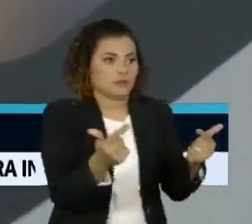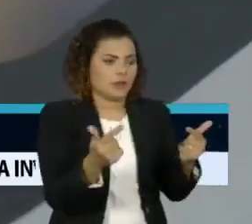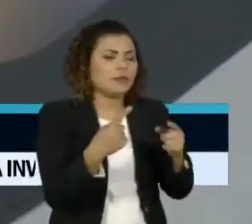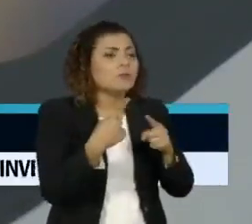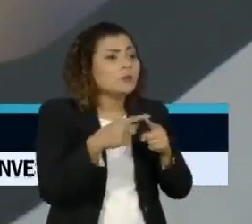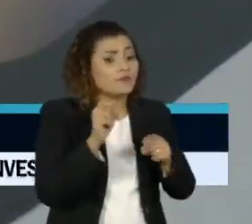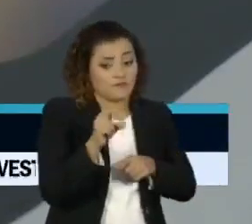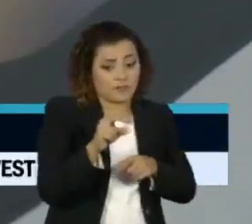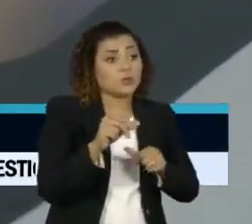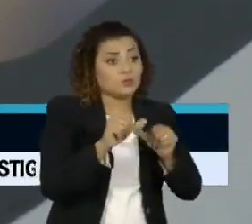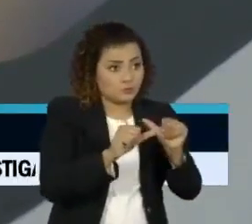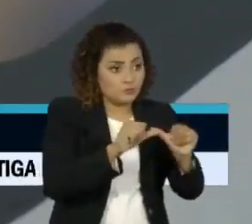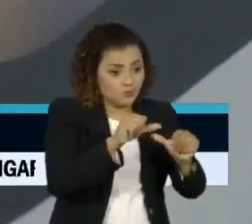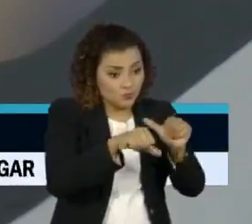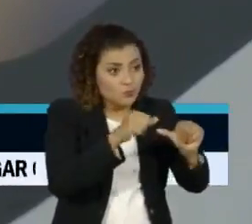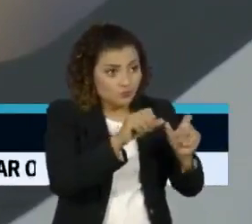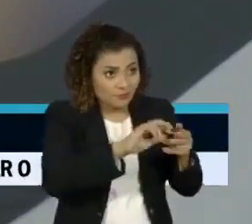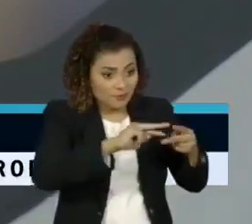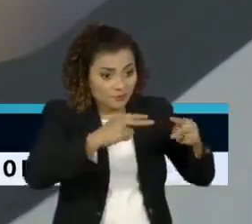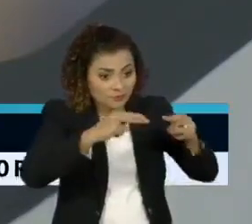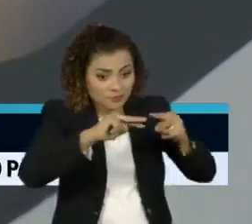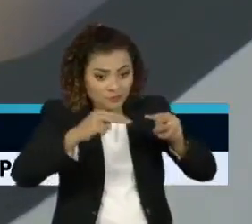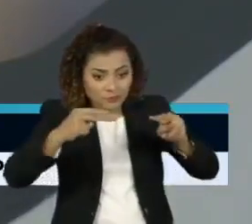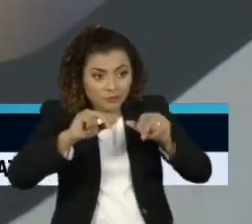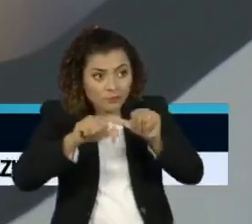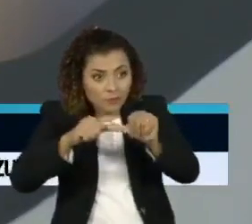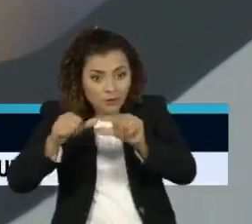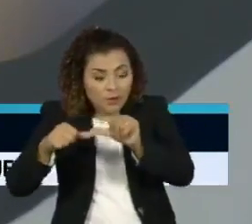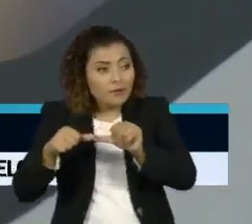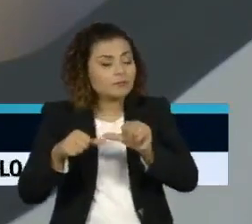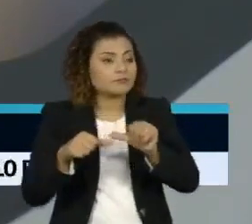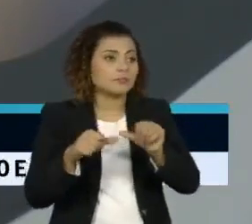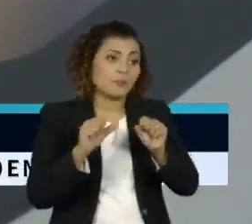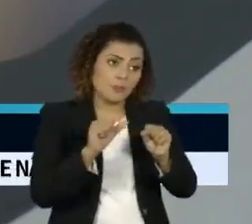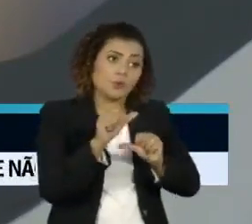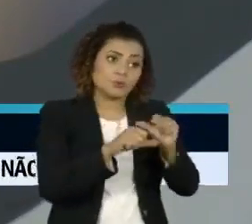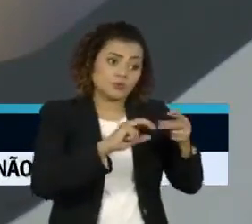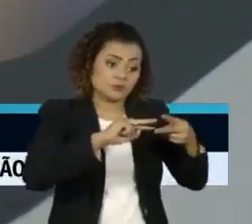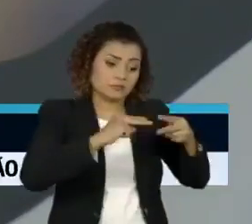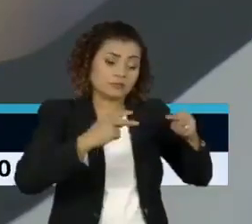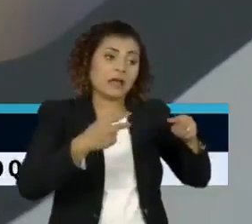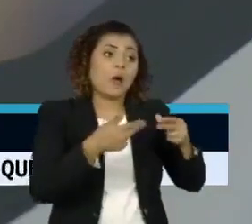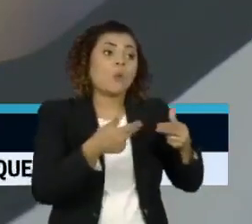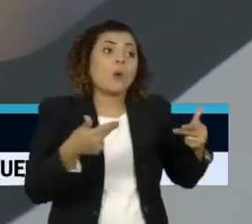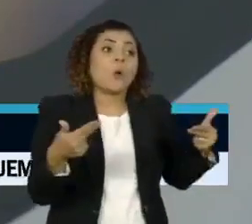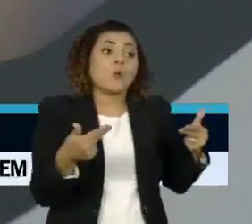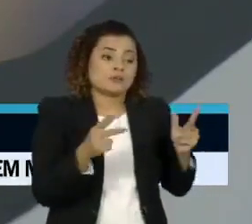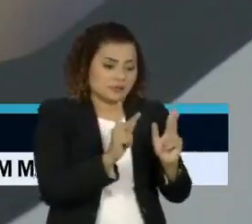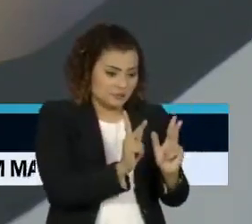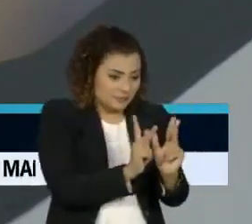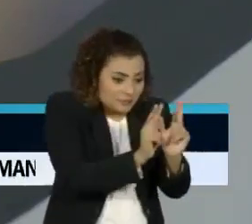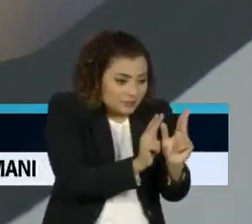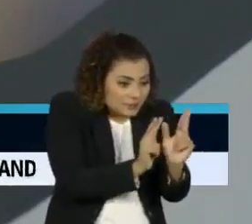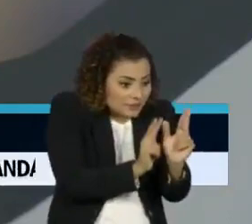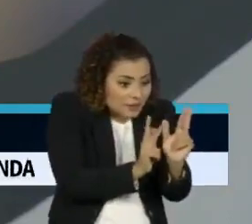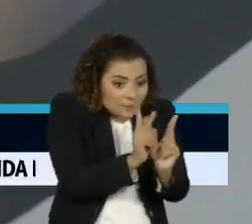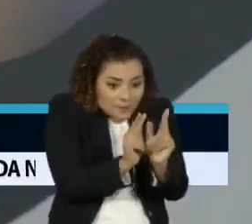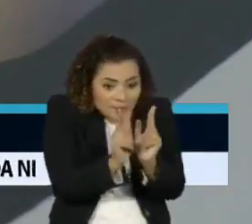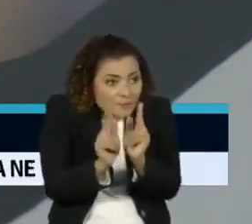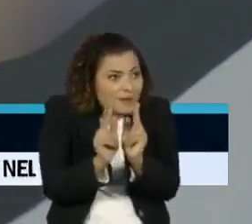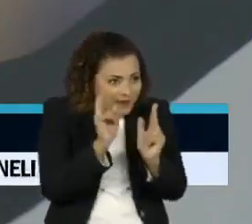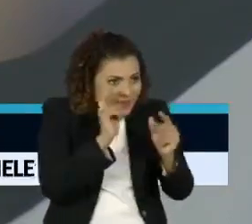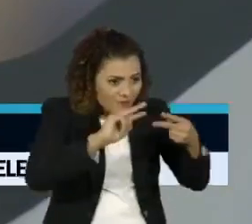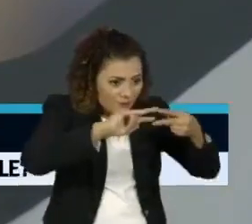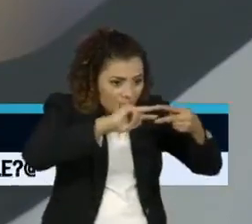num processo de mutação que é randômico, ele modificar, digamos, algumas propriedades da proteína spike, que é